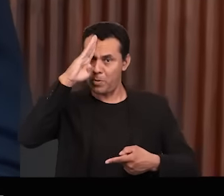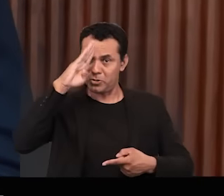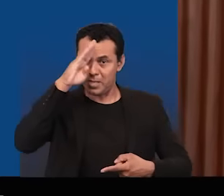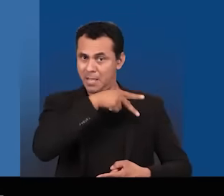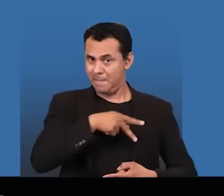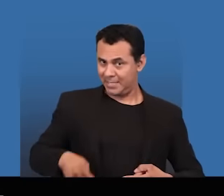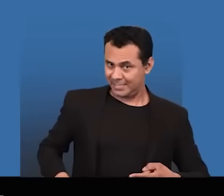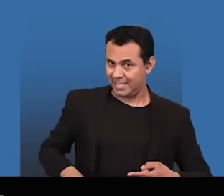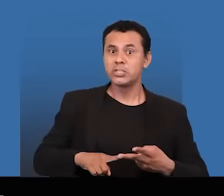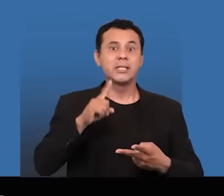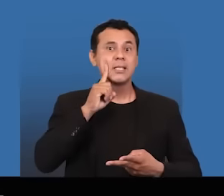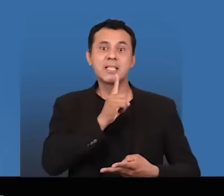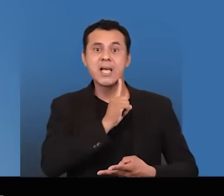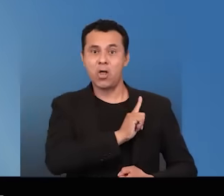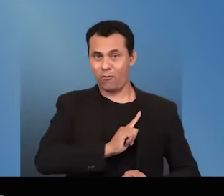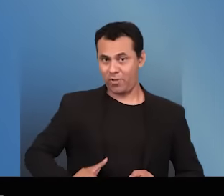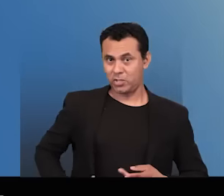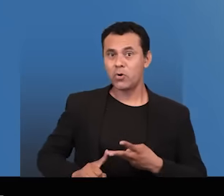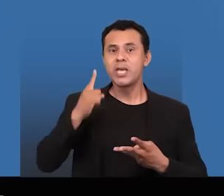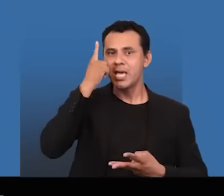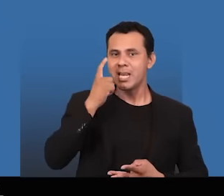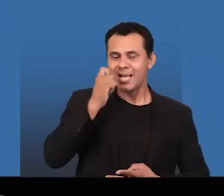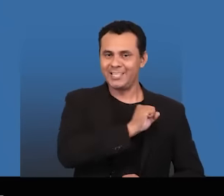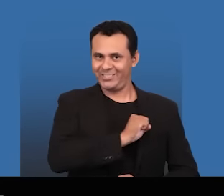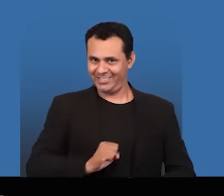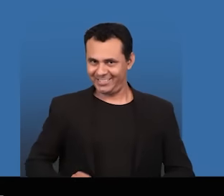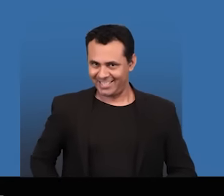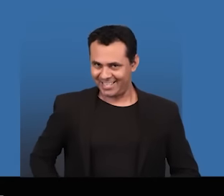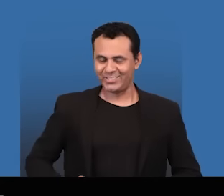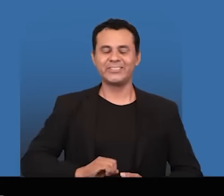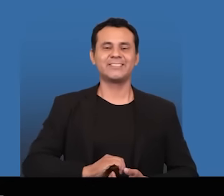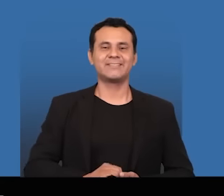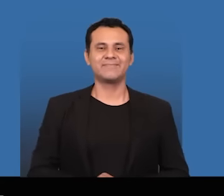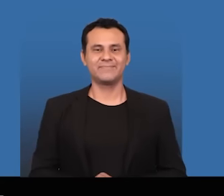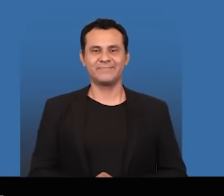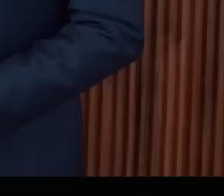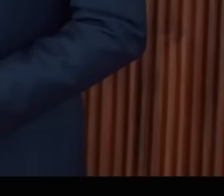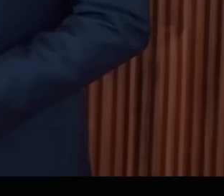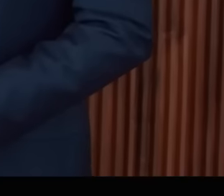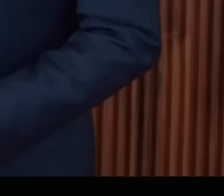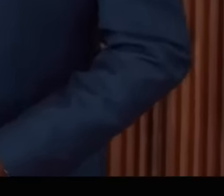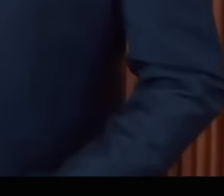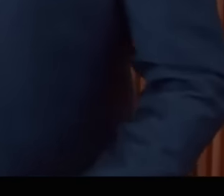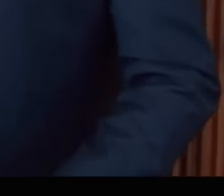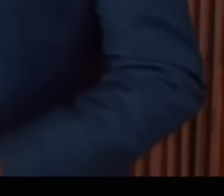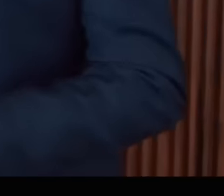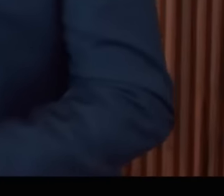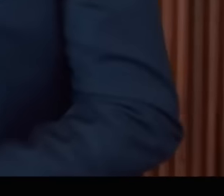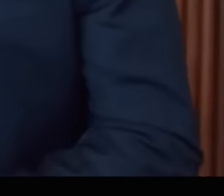Bolsonaro presidente, Denário governador e Irã Gonçalves senador. Vamos juntos.